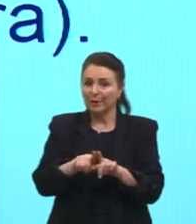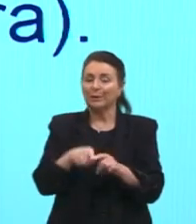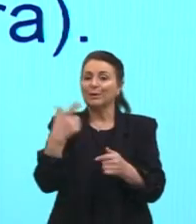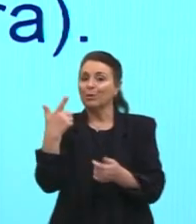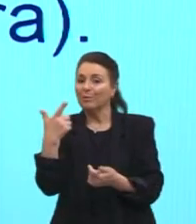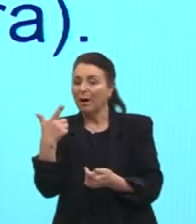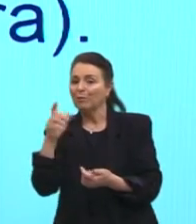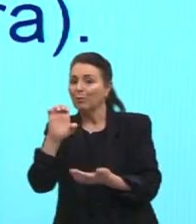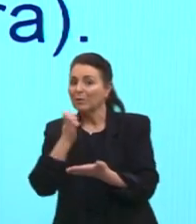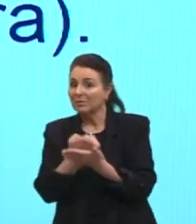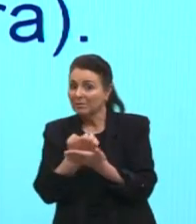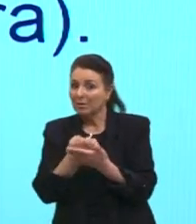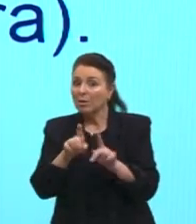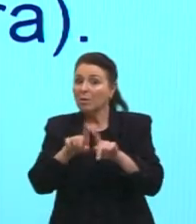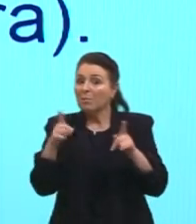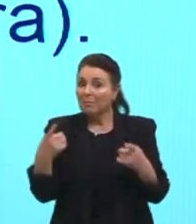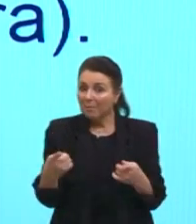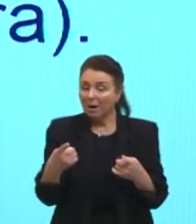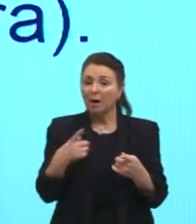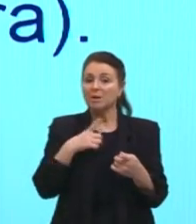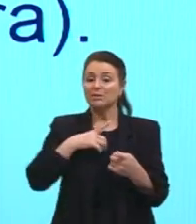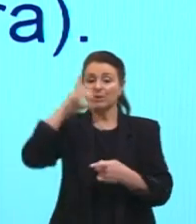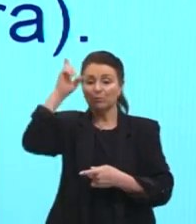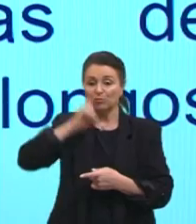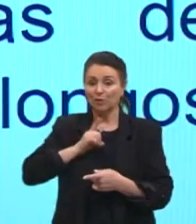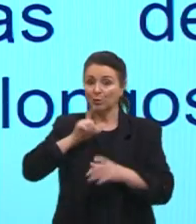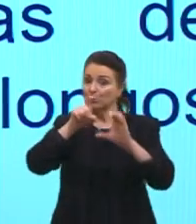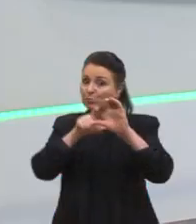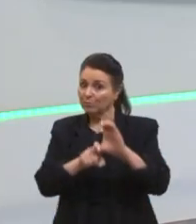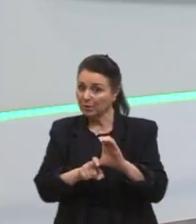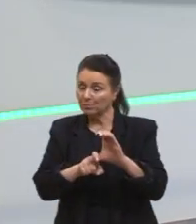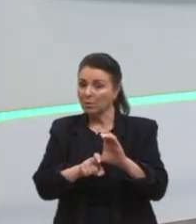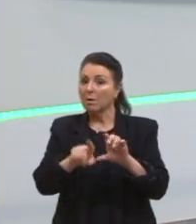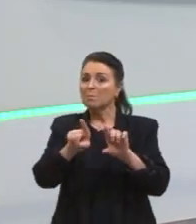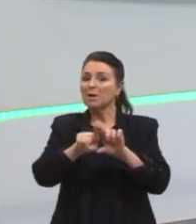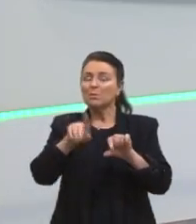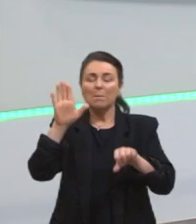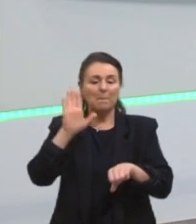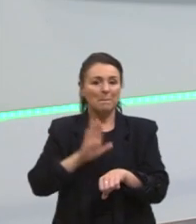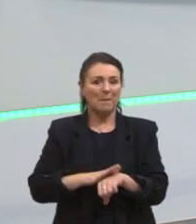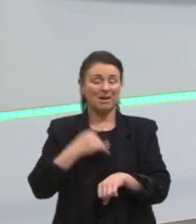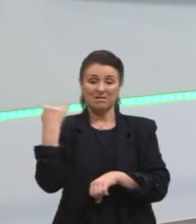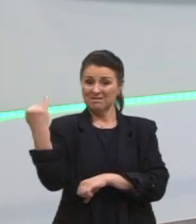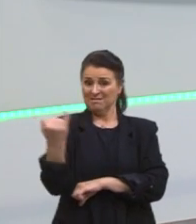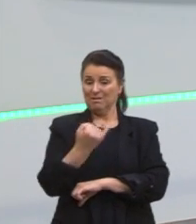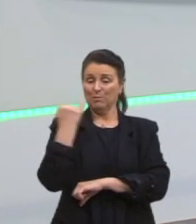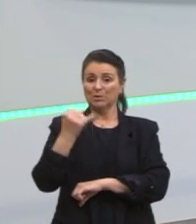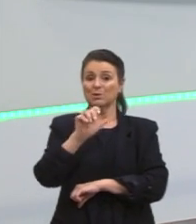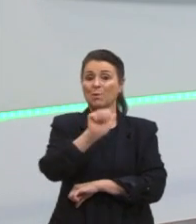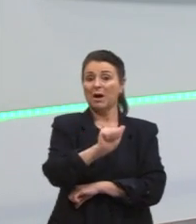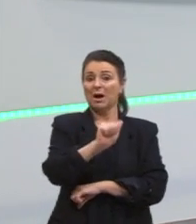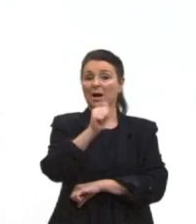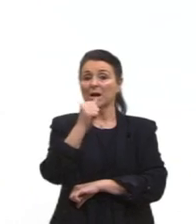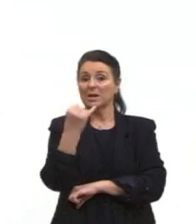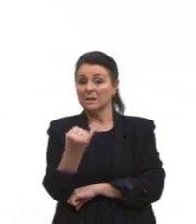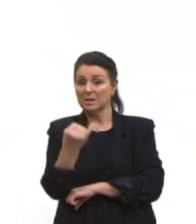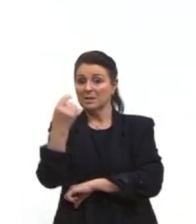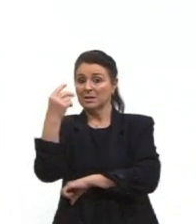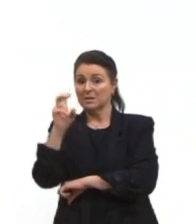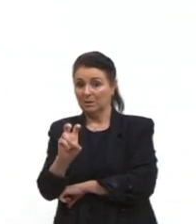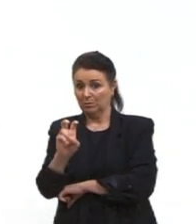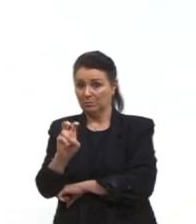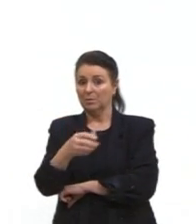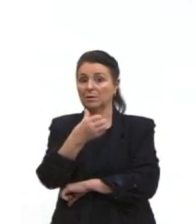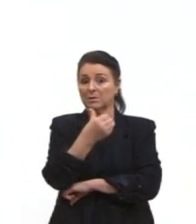também tiveram seus direitos suspensos. Mas o mais expressivo de todos os atos é o AI-5, de 1968,